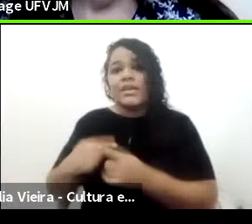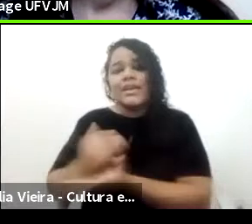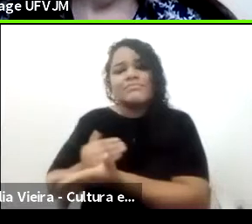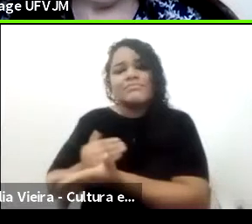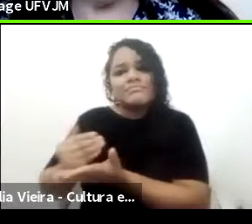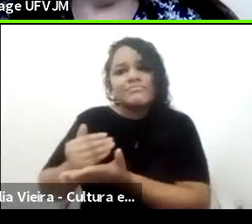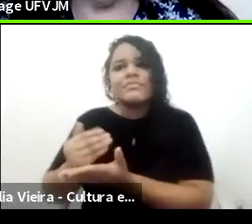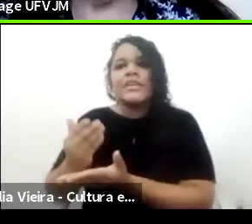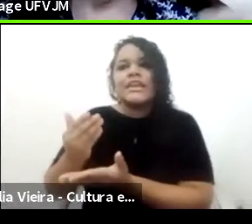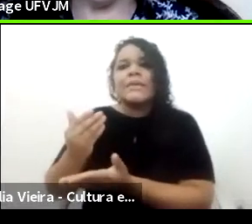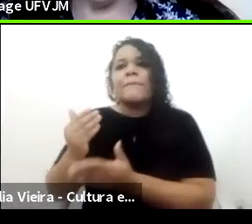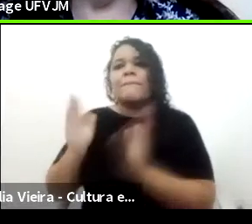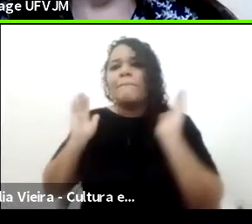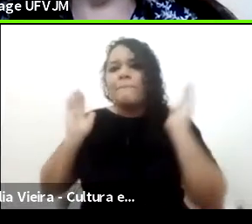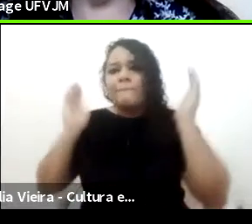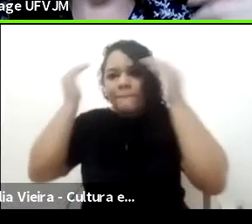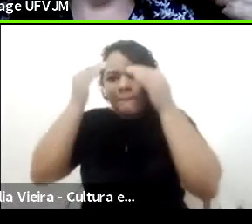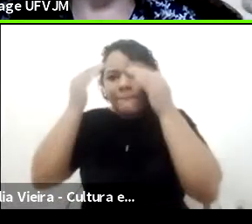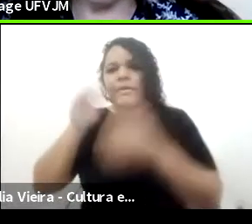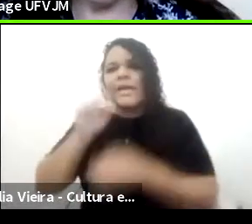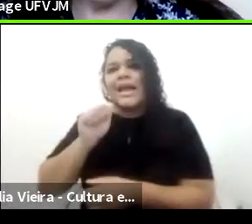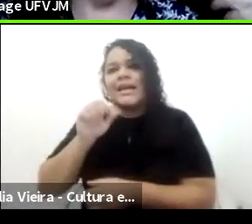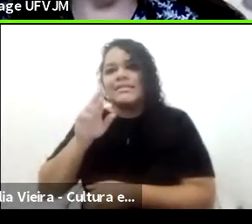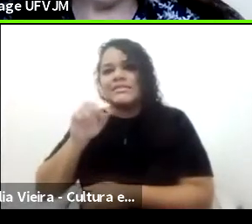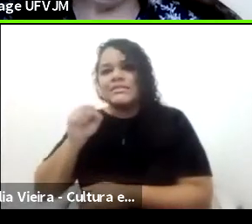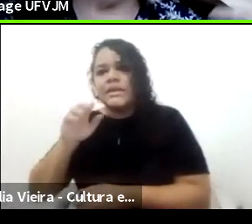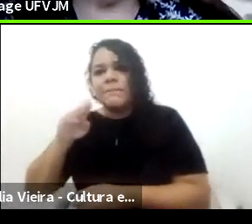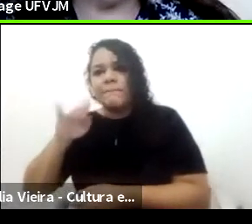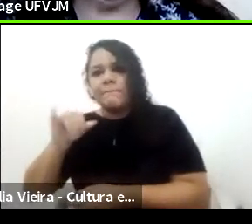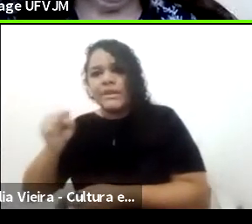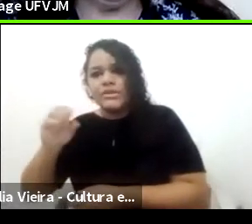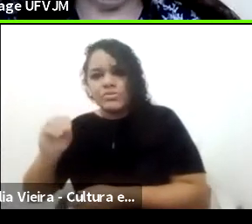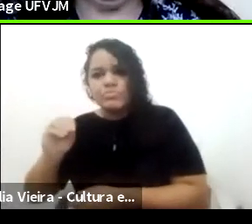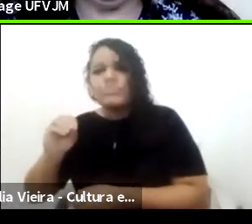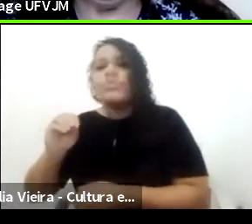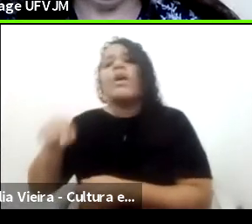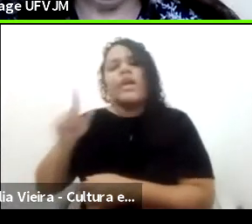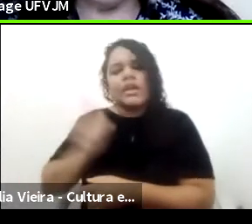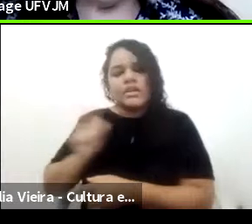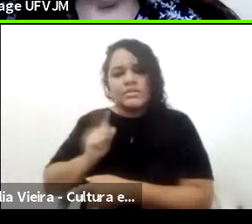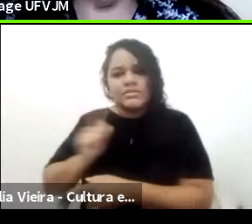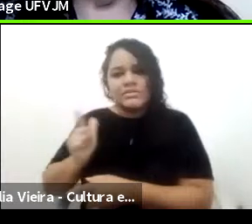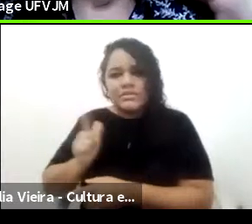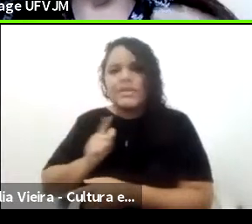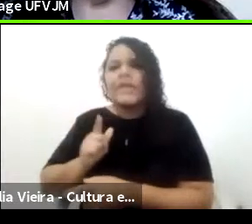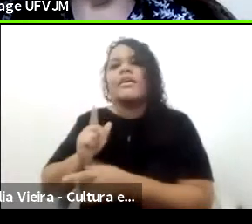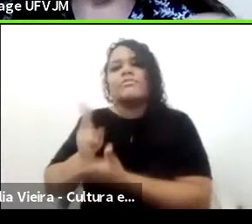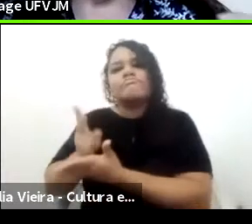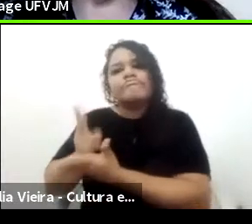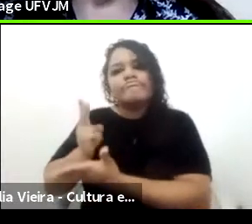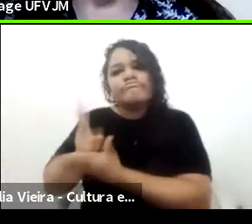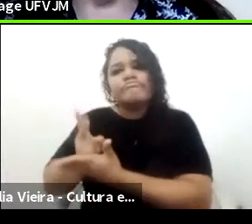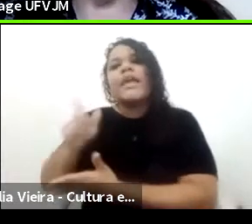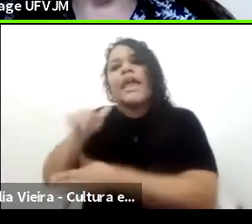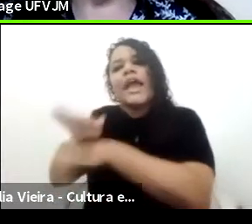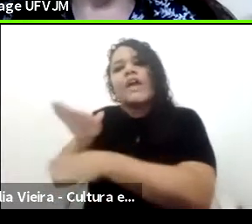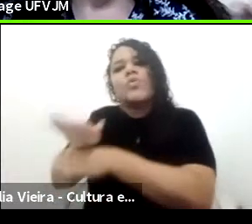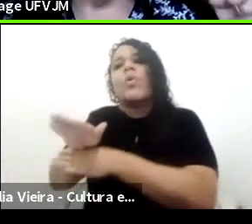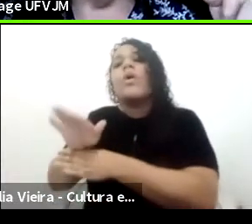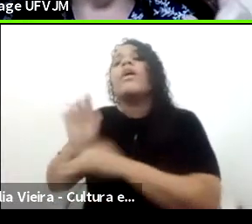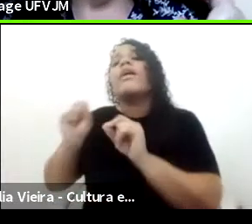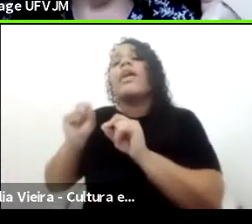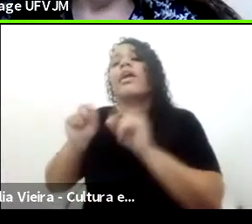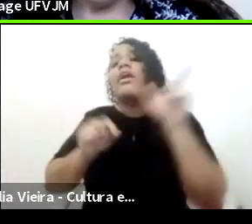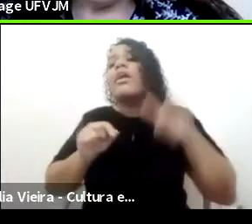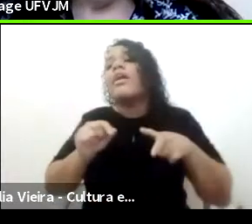inclusive, recebem, né? As côngruas, eles recebem, são mantidos pelo poder político. Então, quando a gente pensa nessas luzes,